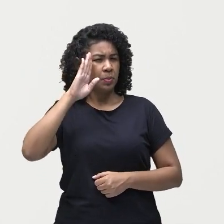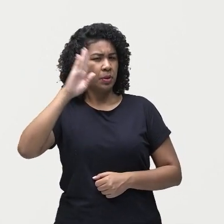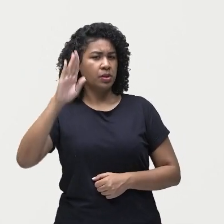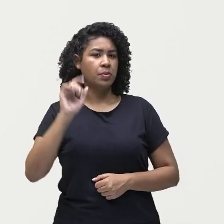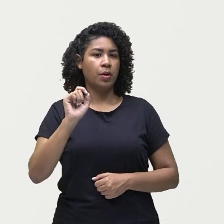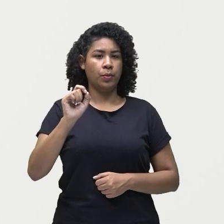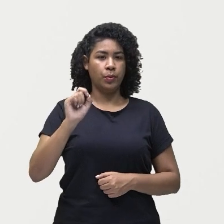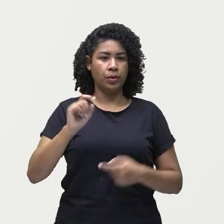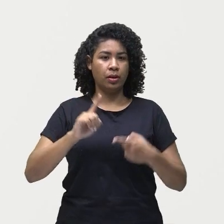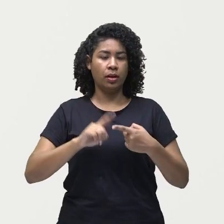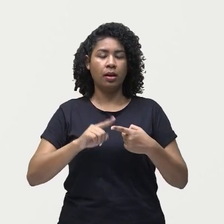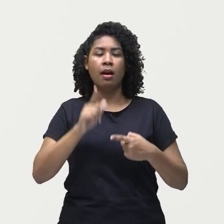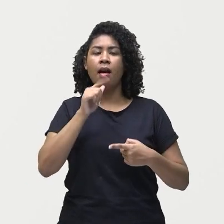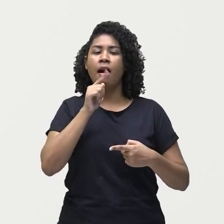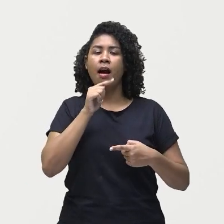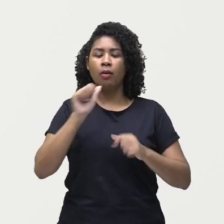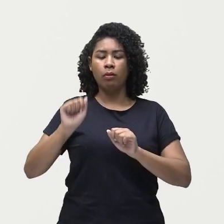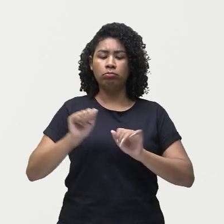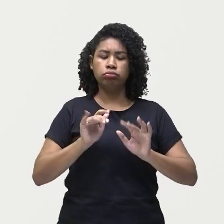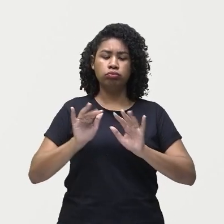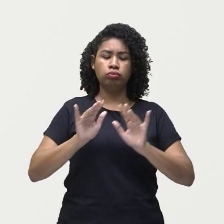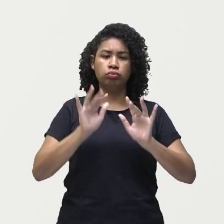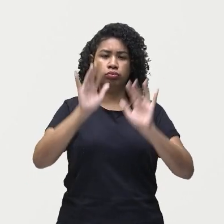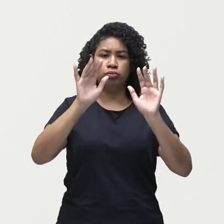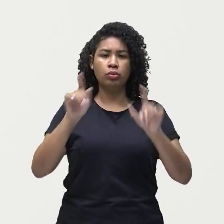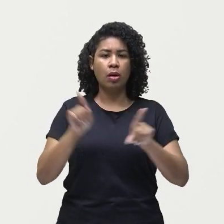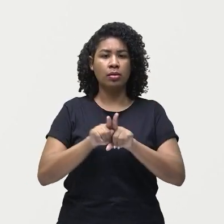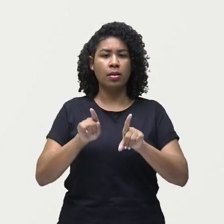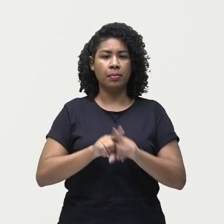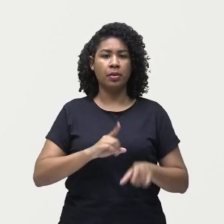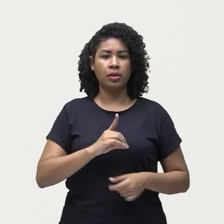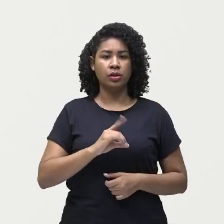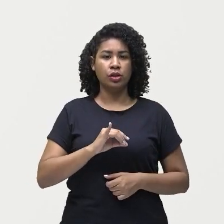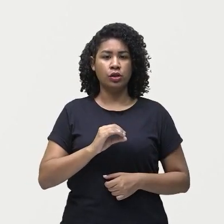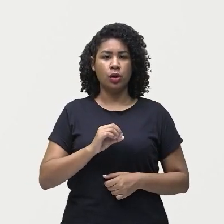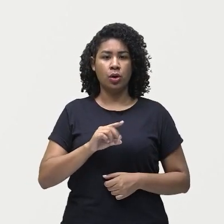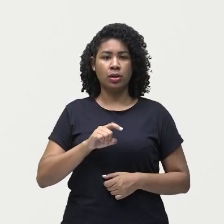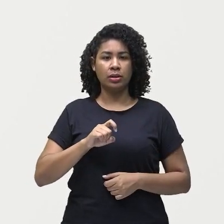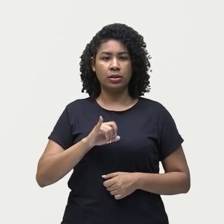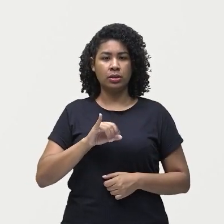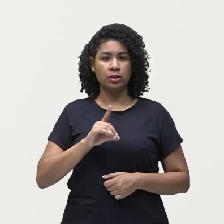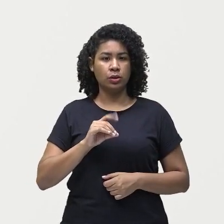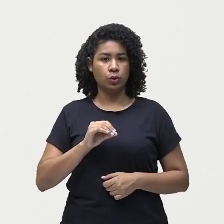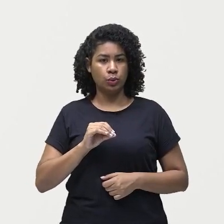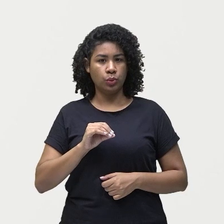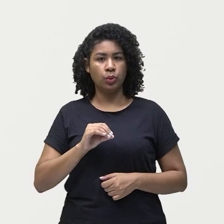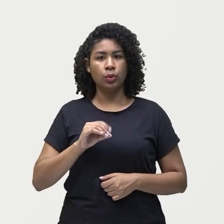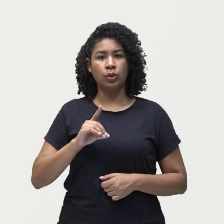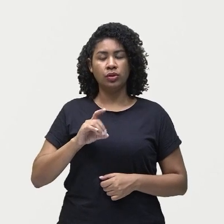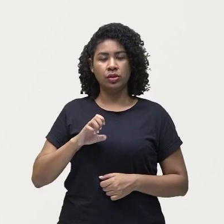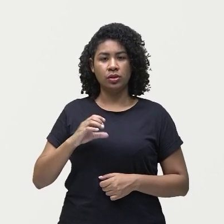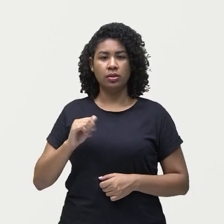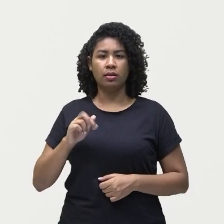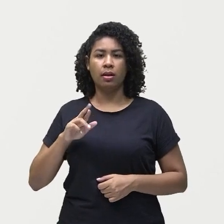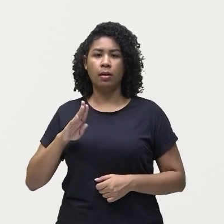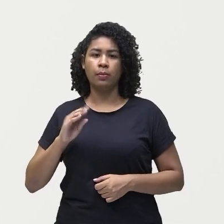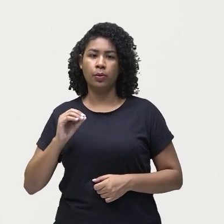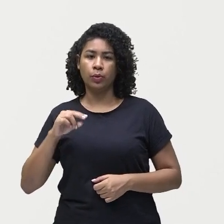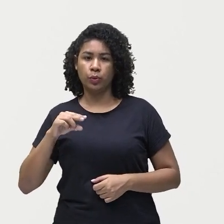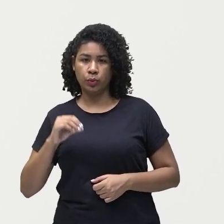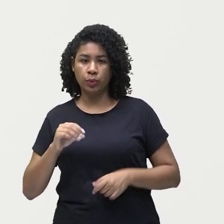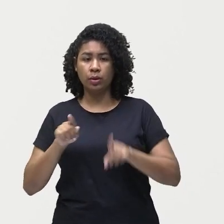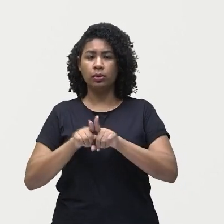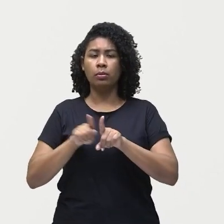E o metano, sem o efeito estufa, a Terra seria fria